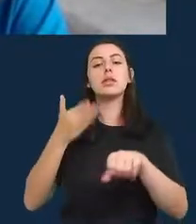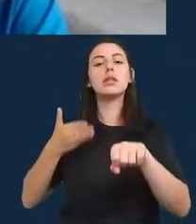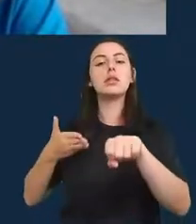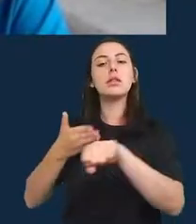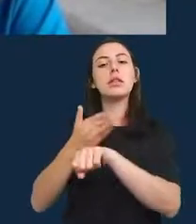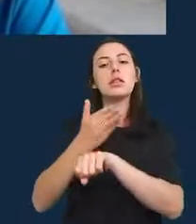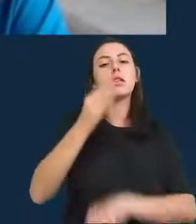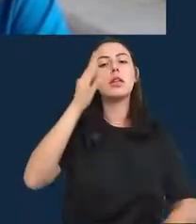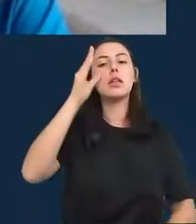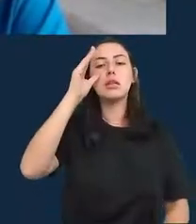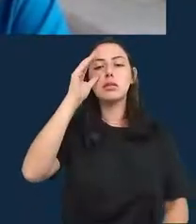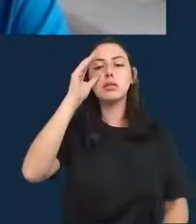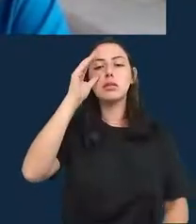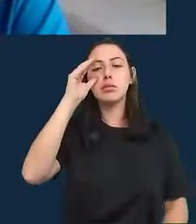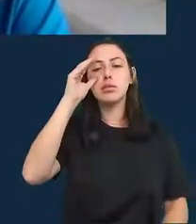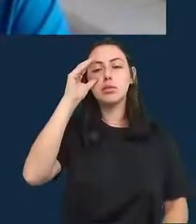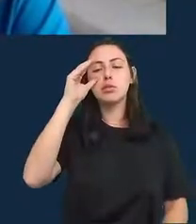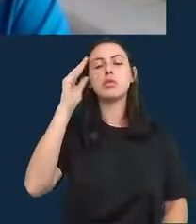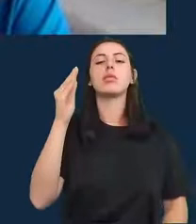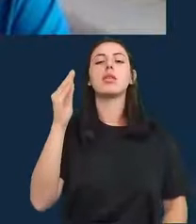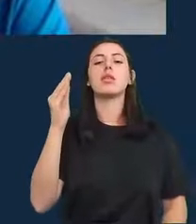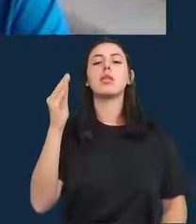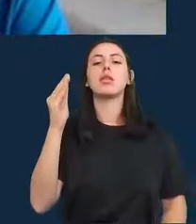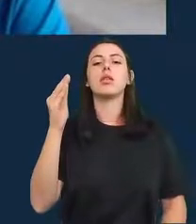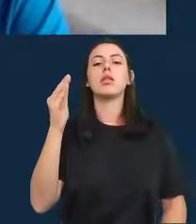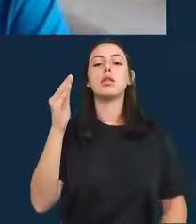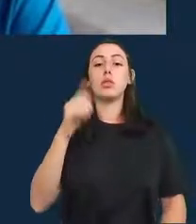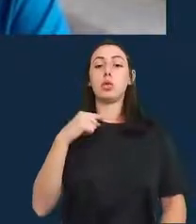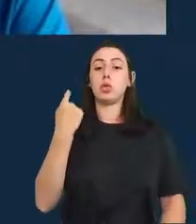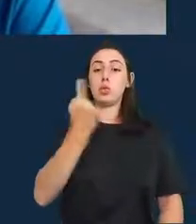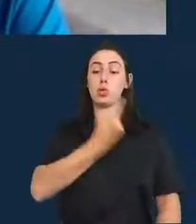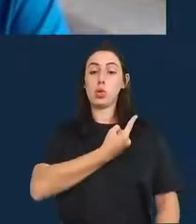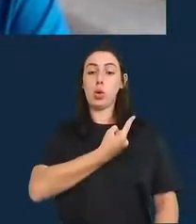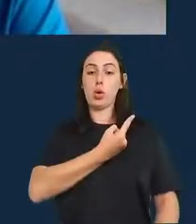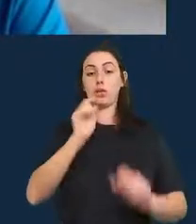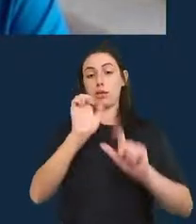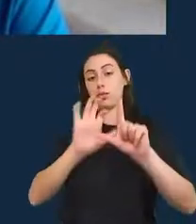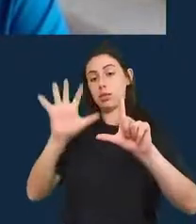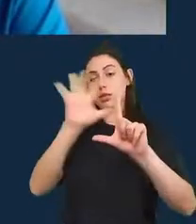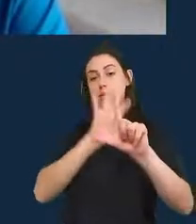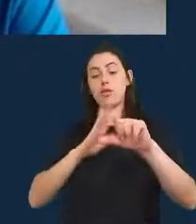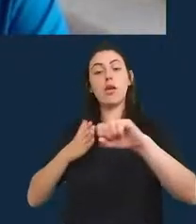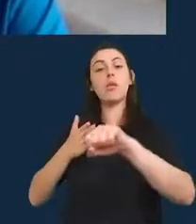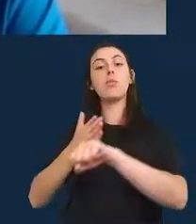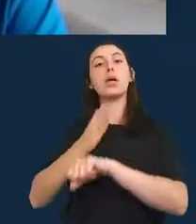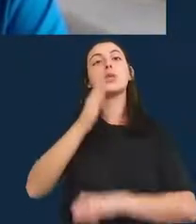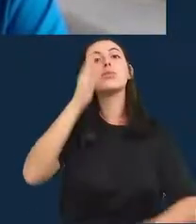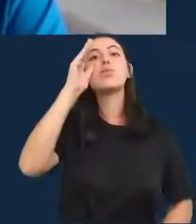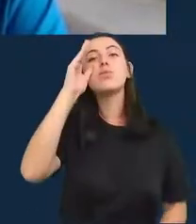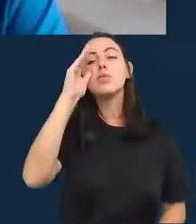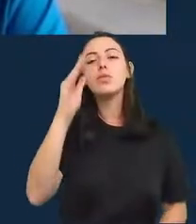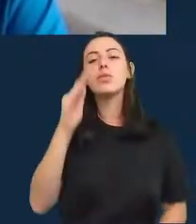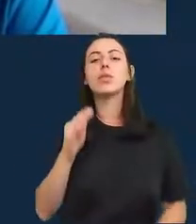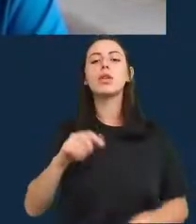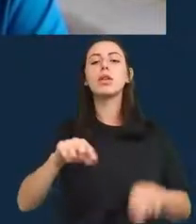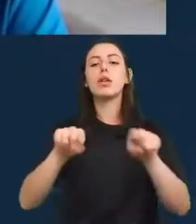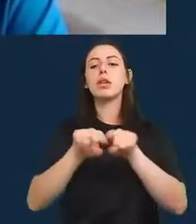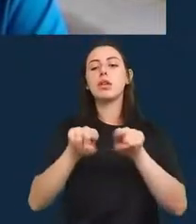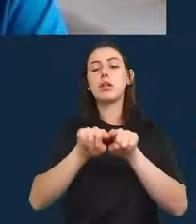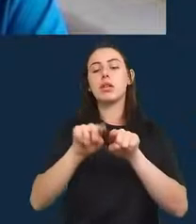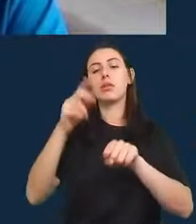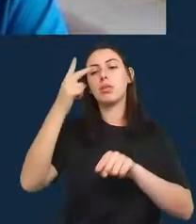no GitHub, buscar lá nossos recursos e também servidores que atualizam